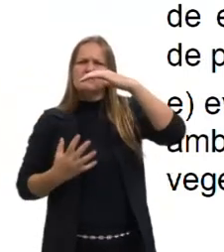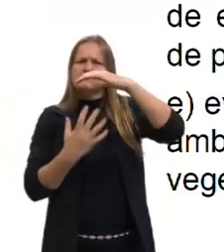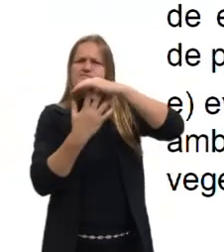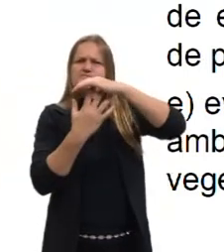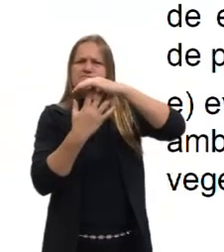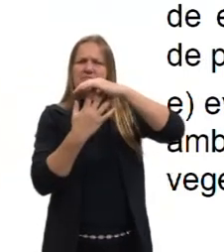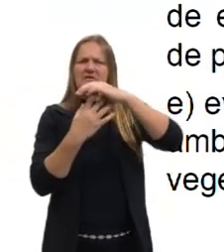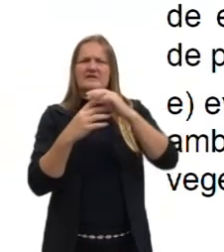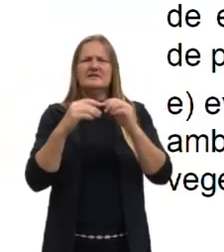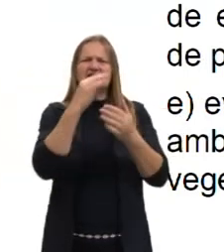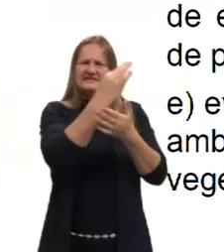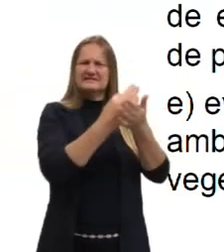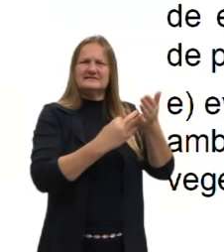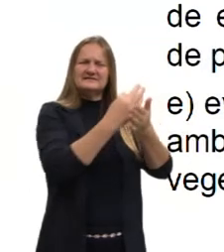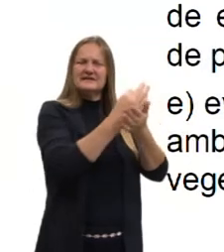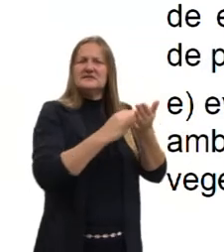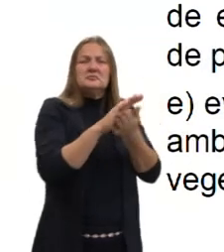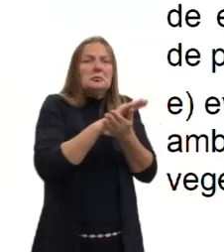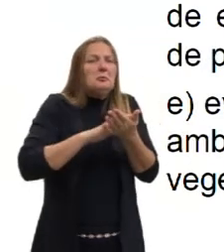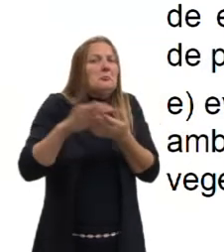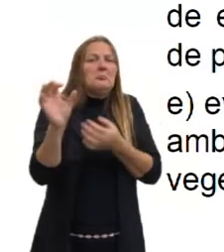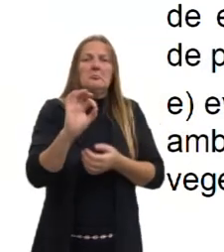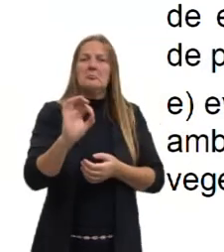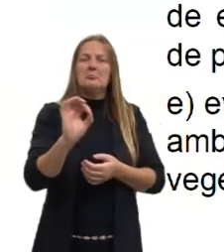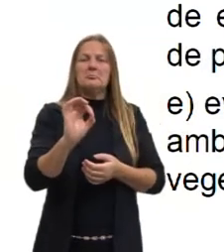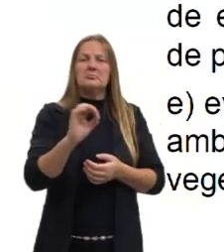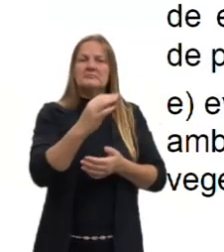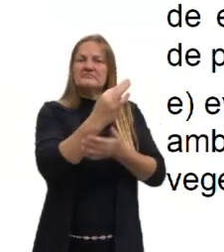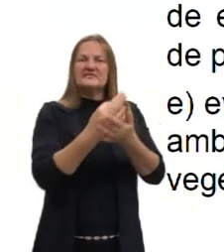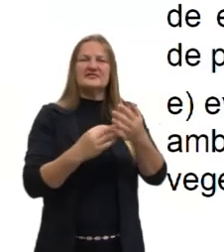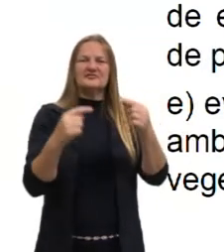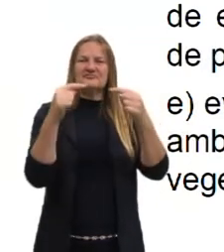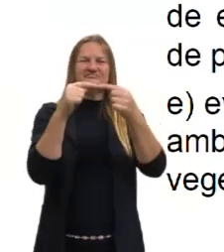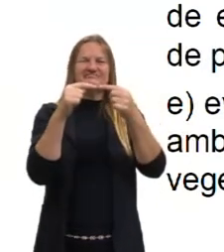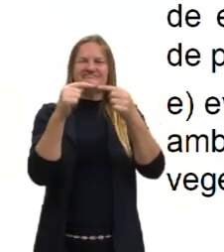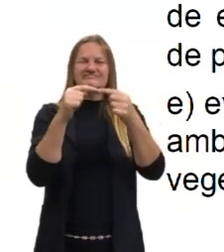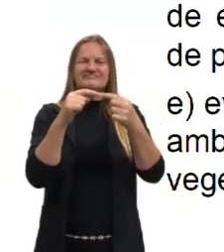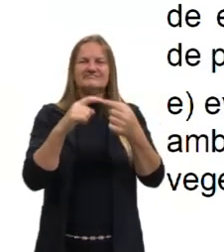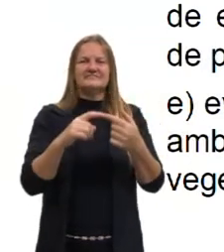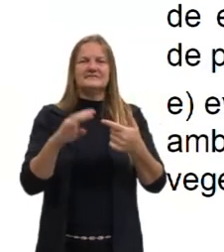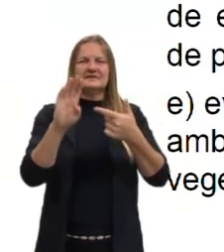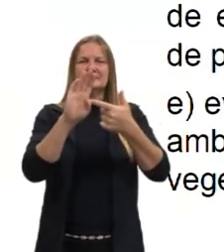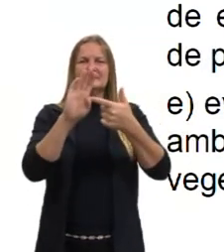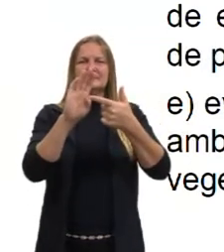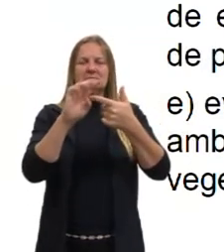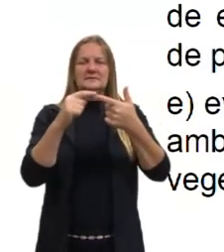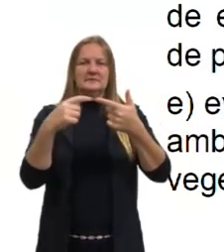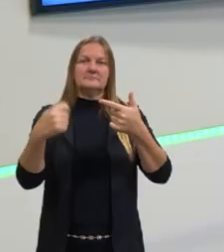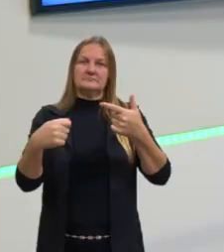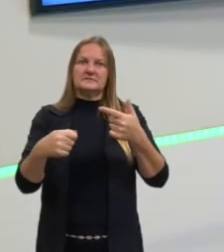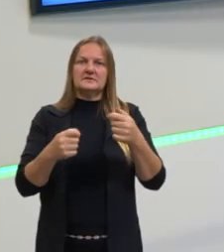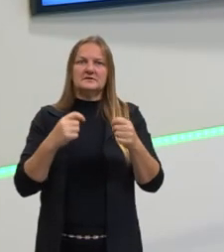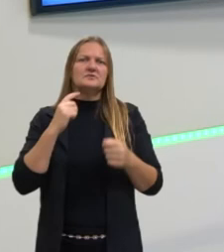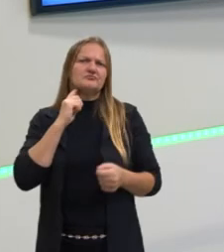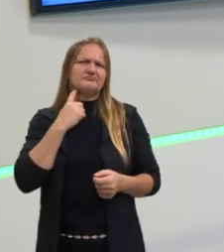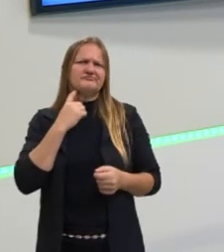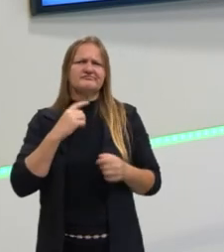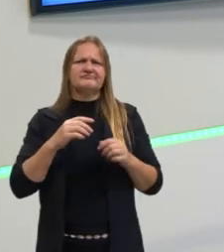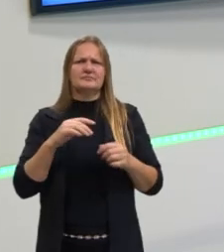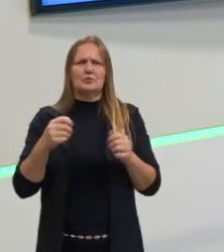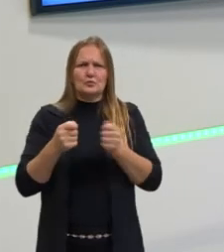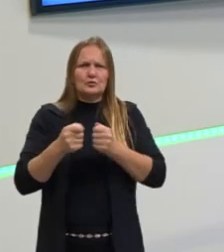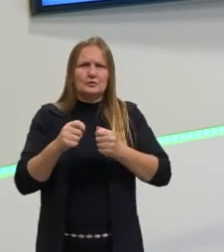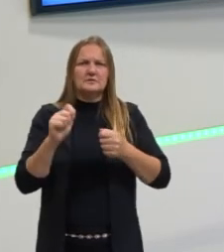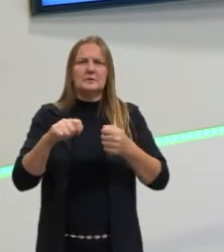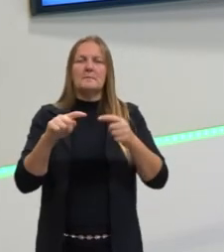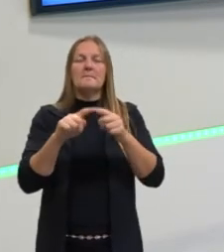Essa questão aqui não está relacionada com o texto, né? Porque, sim, há uma necessidade de controle